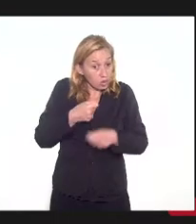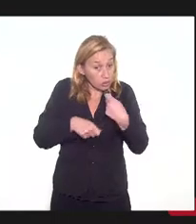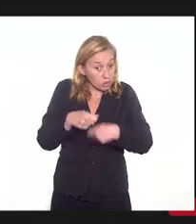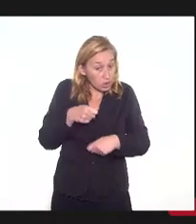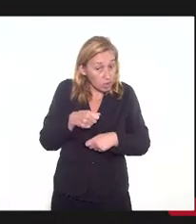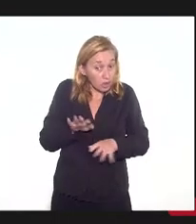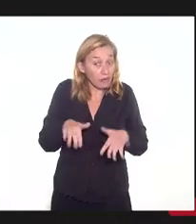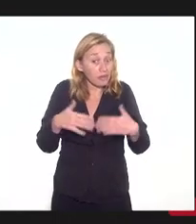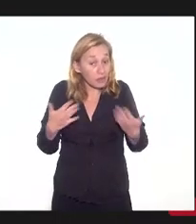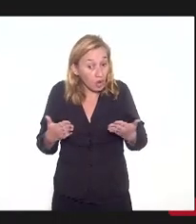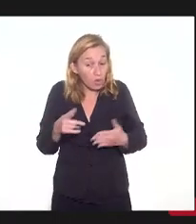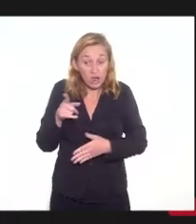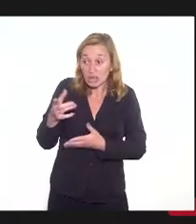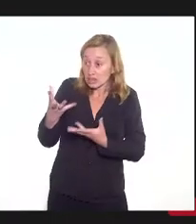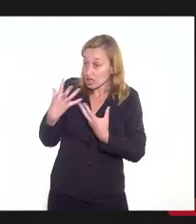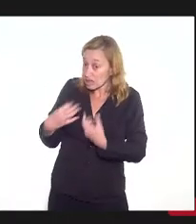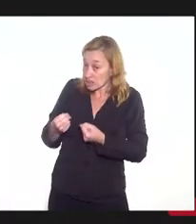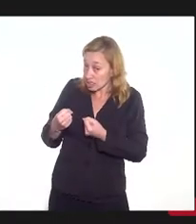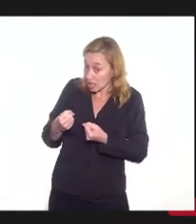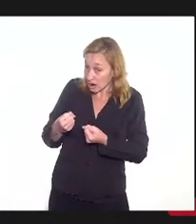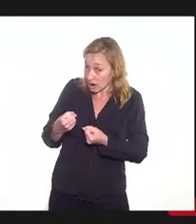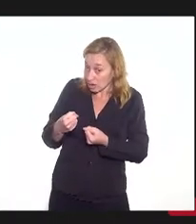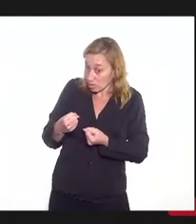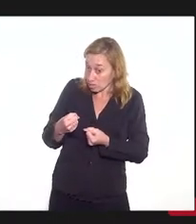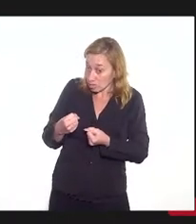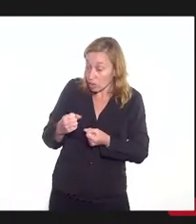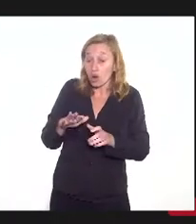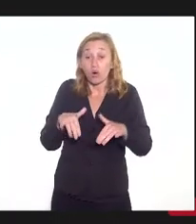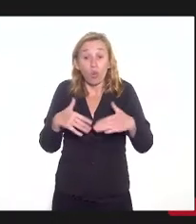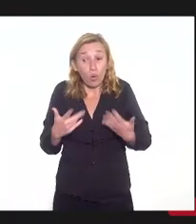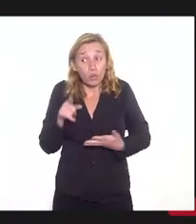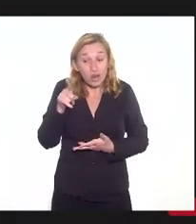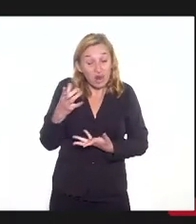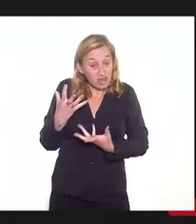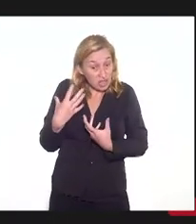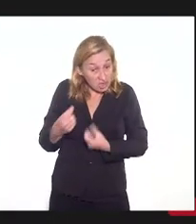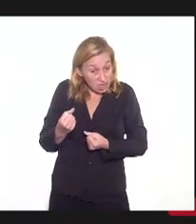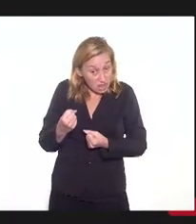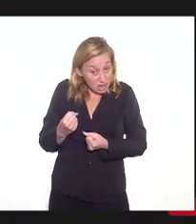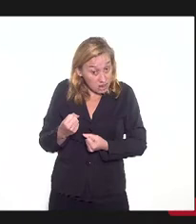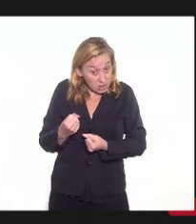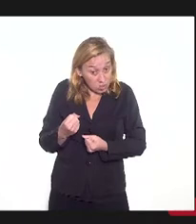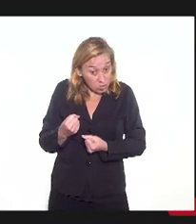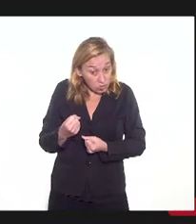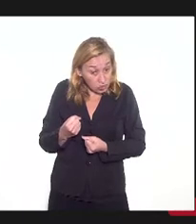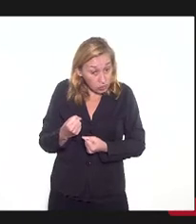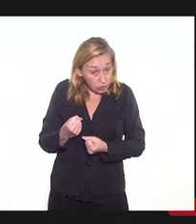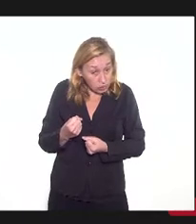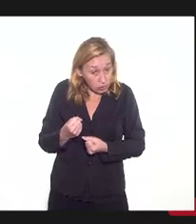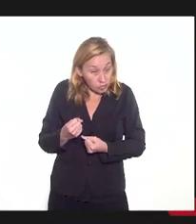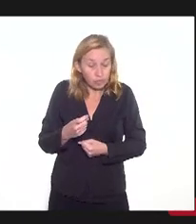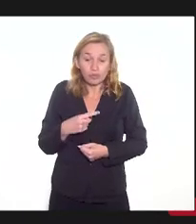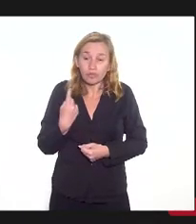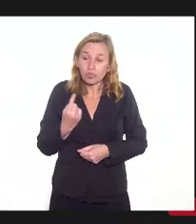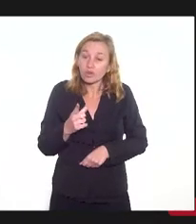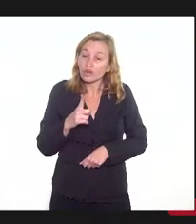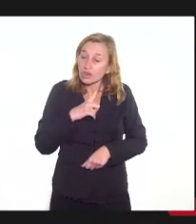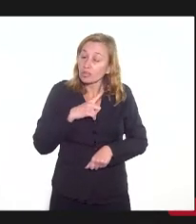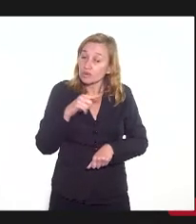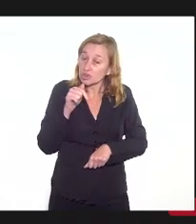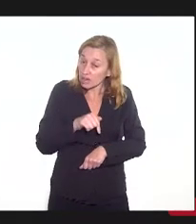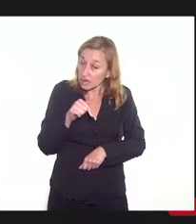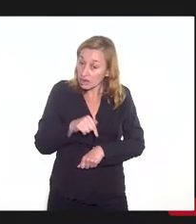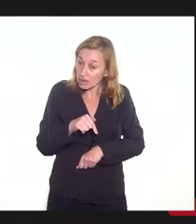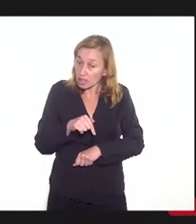Então, eles aceitaram as condições. Quando eles aceitam as condições, nós temos aqui ainda,